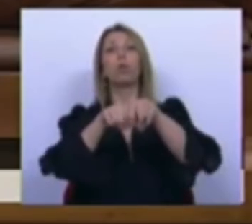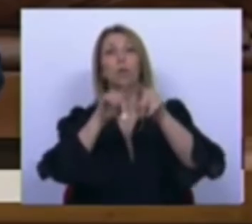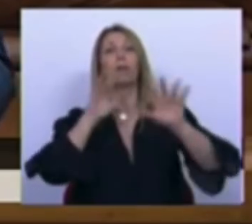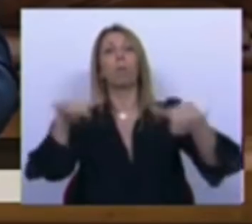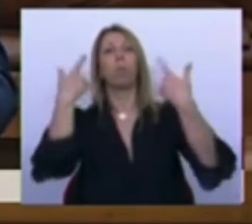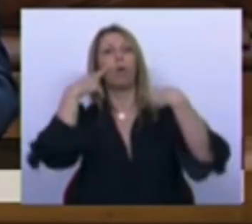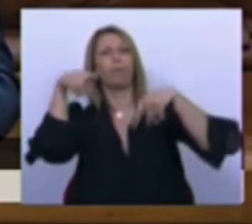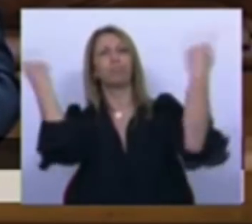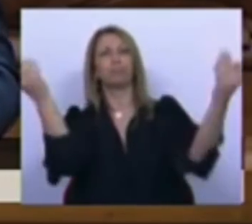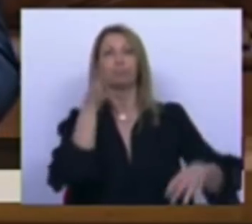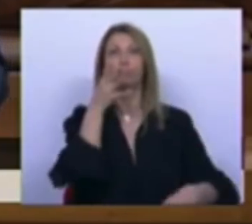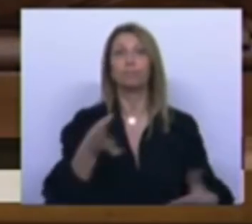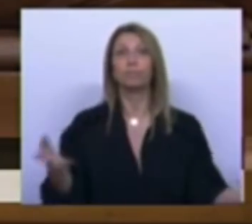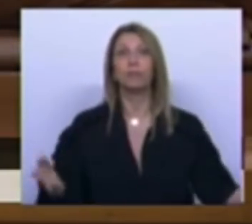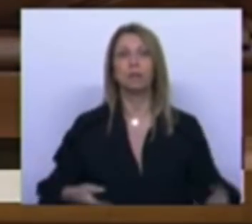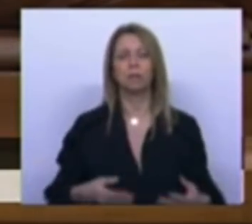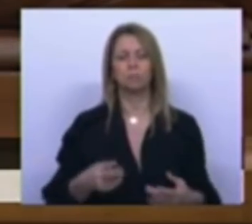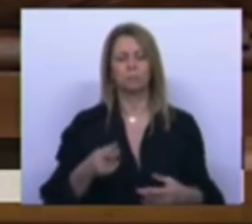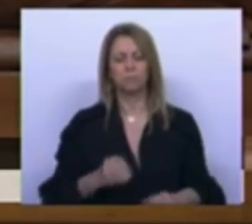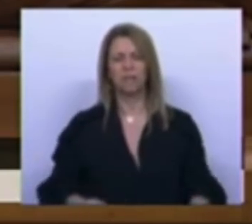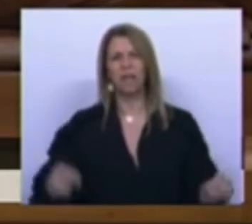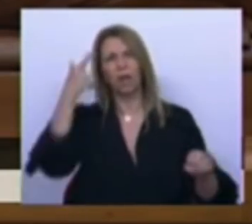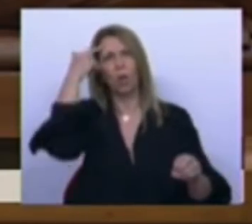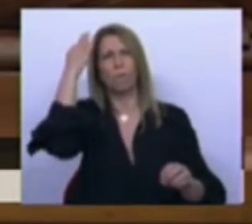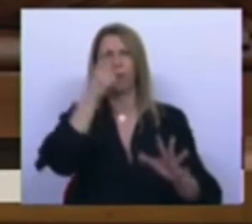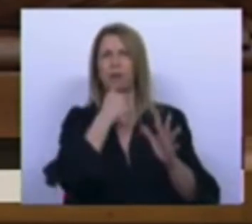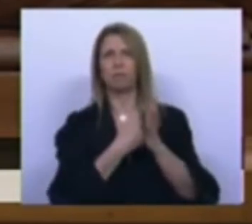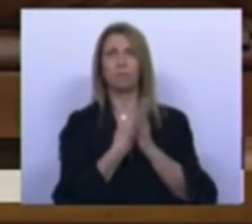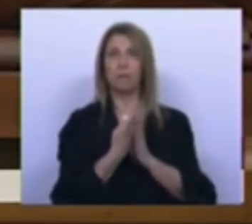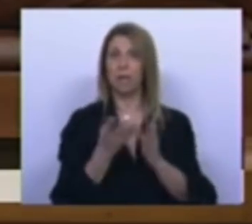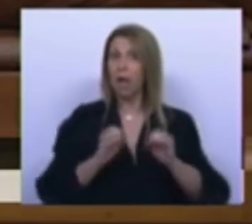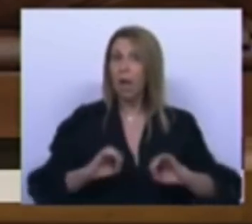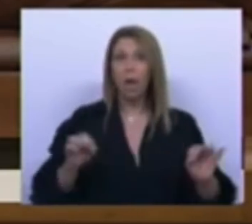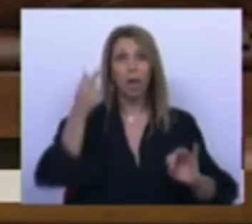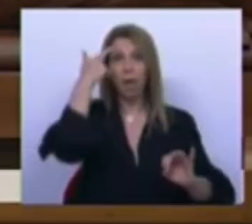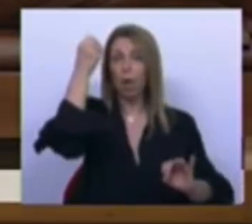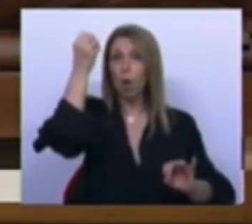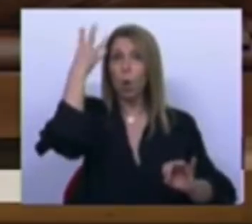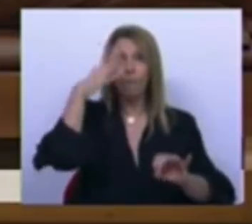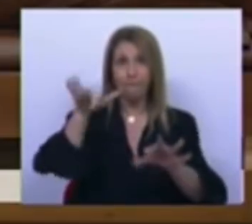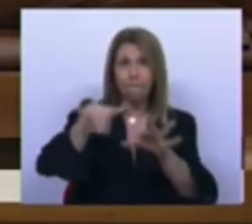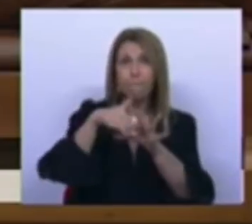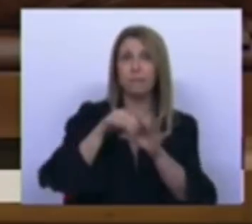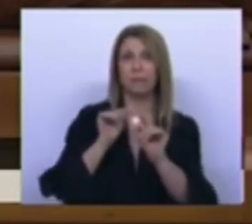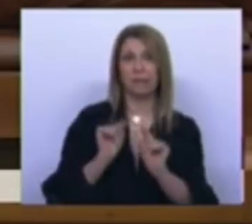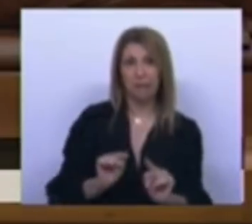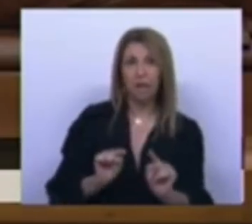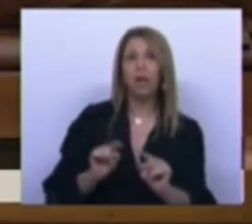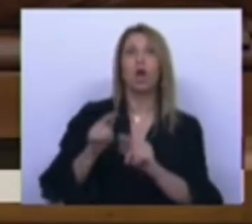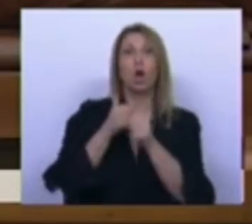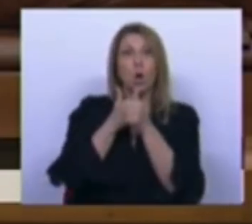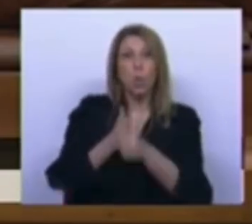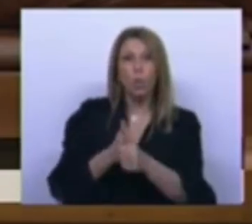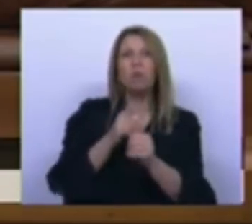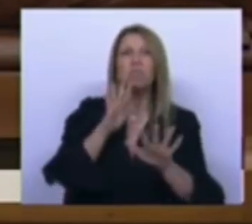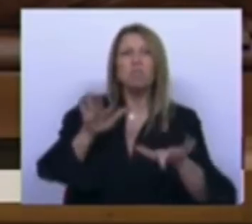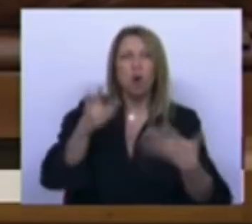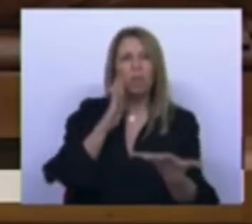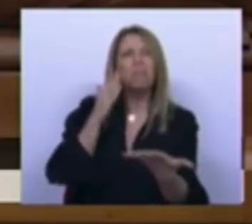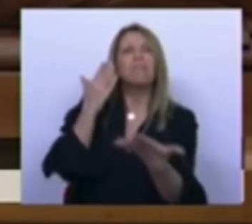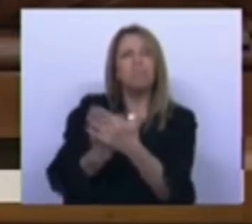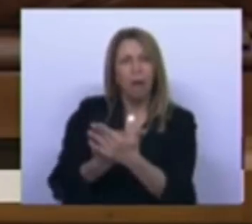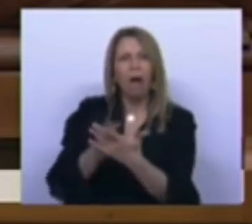compreende estas medidas. Nem ninguém compreenderá que a adesão a elas possa ser minimamente significativa.